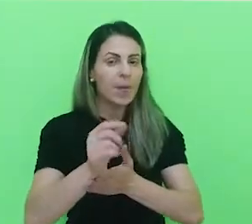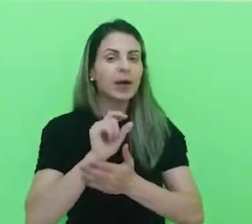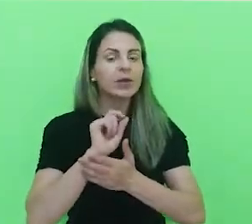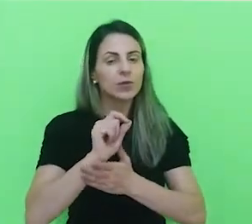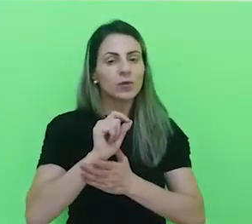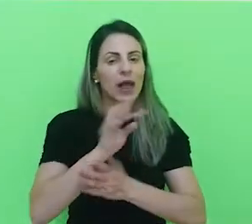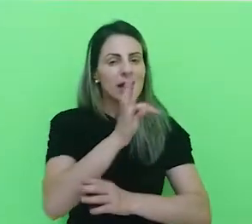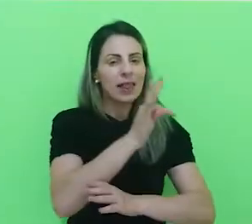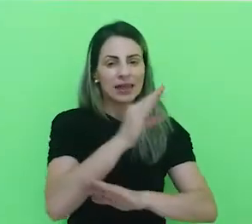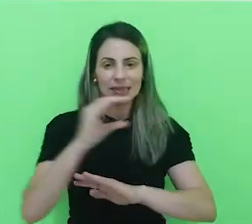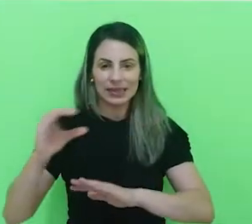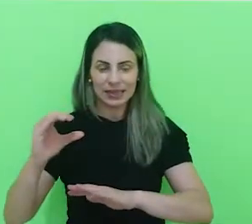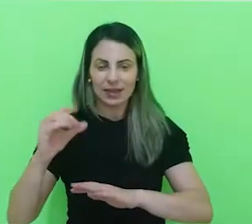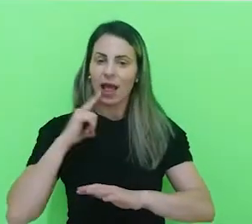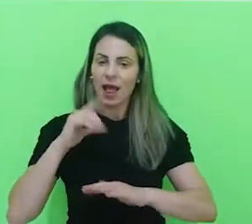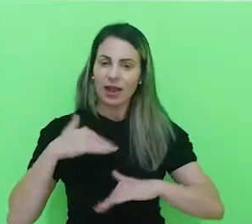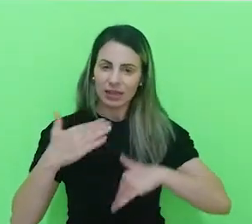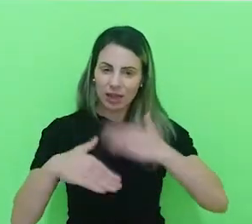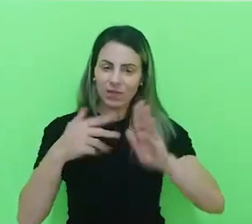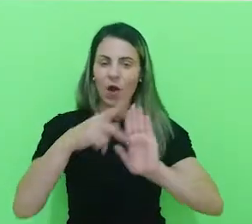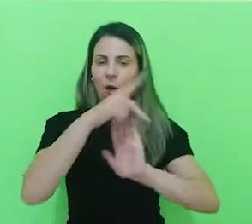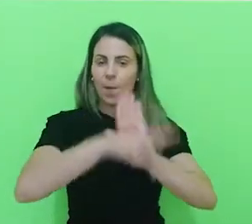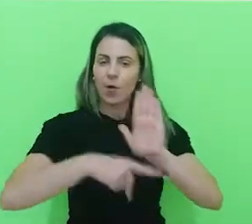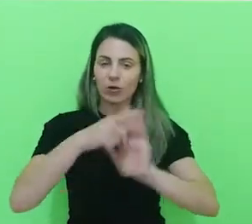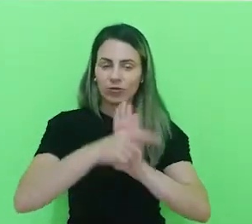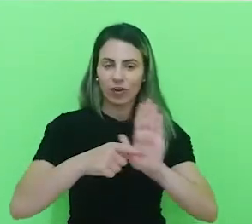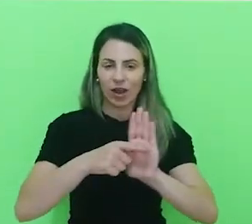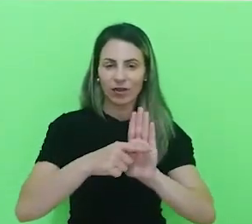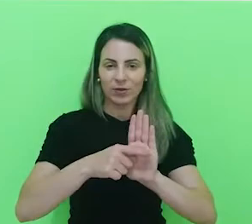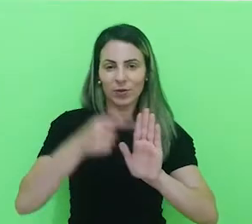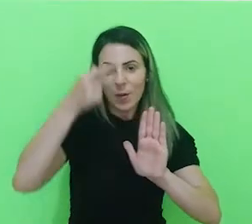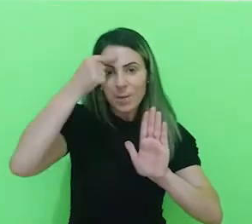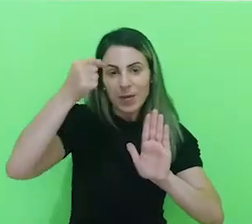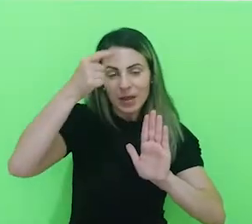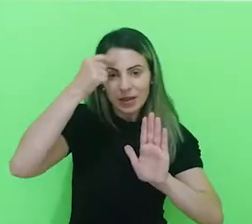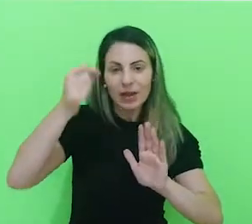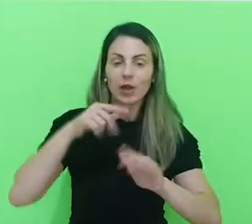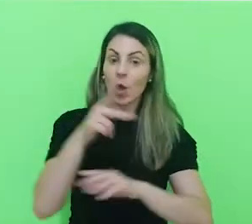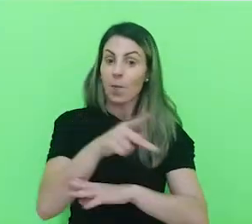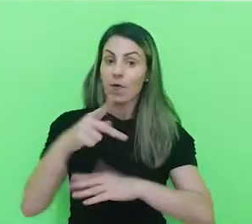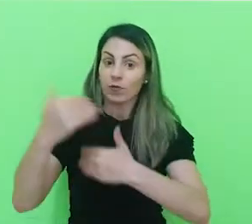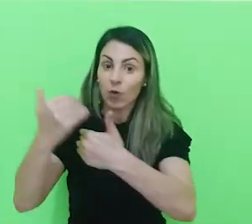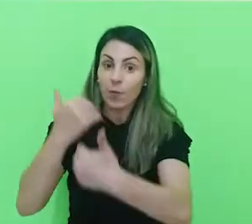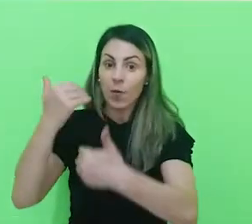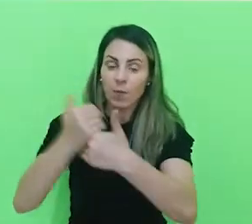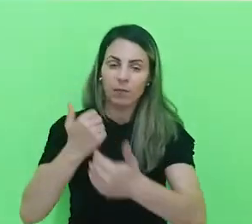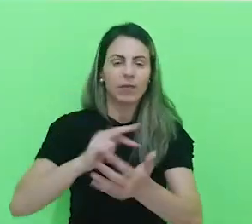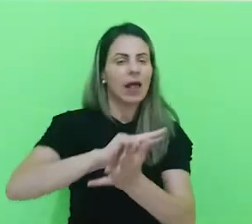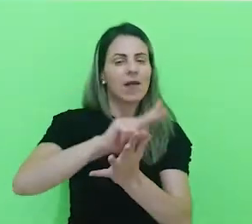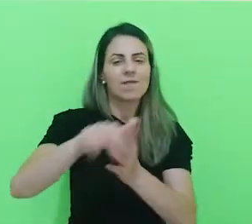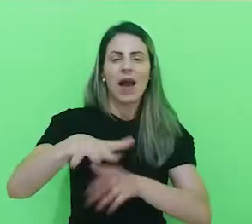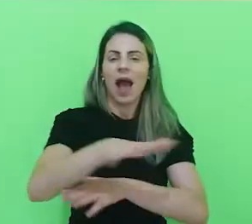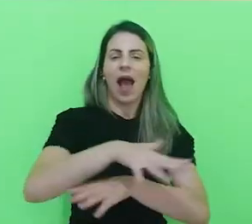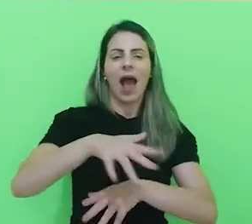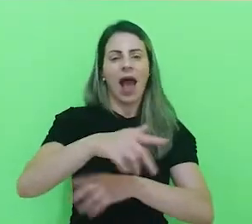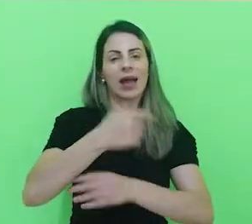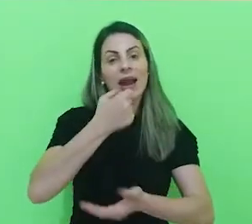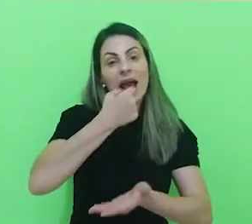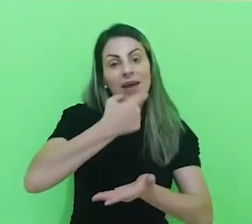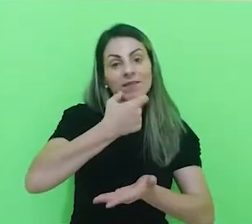em que eles desenvolvem projetos de pesquisa sob orientação dos professores em diferentes áreas da farmácia.